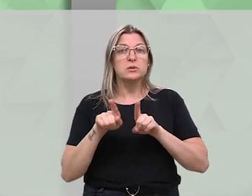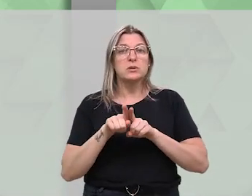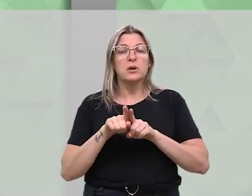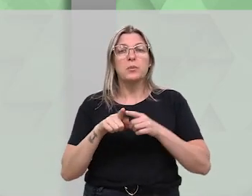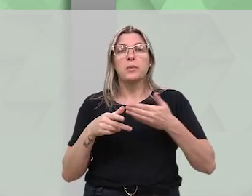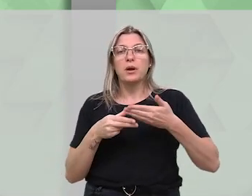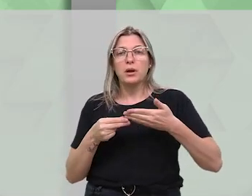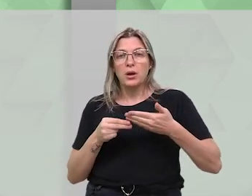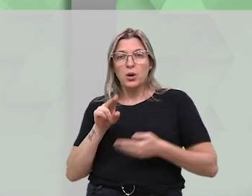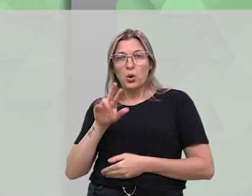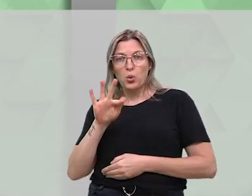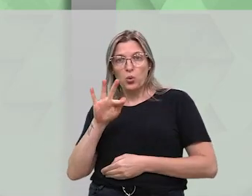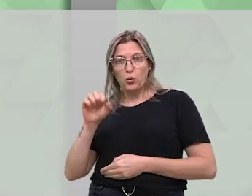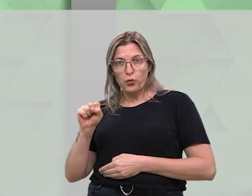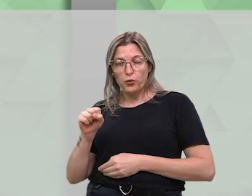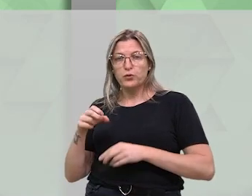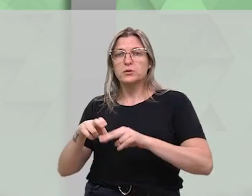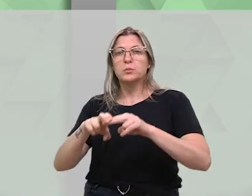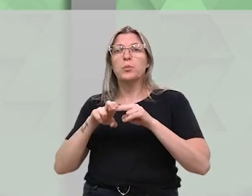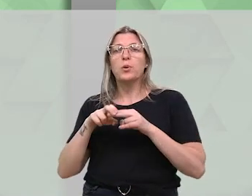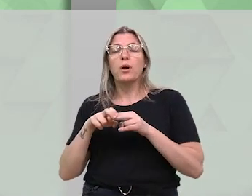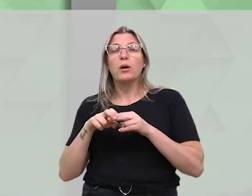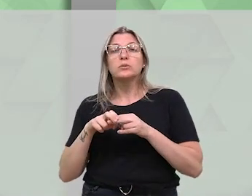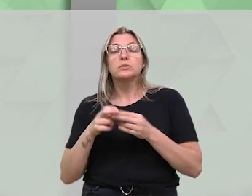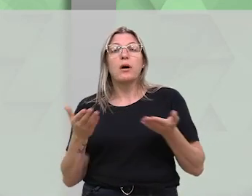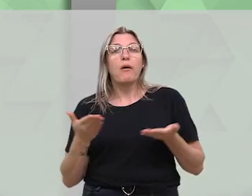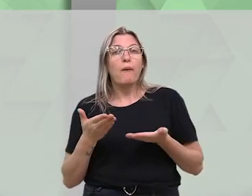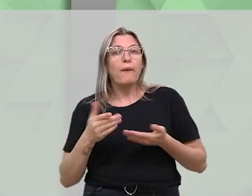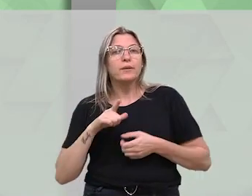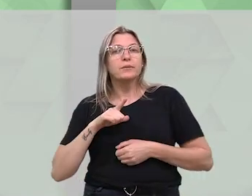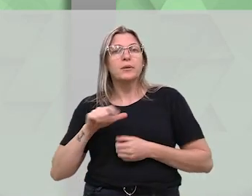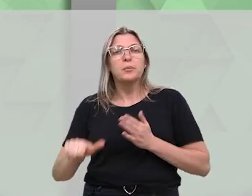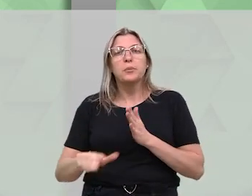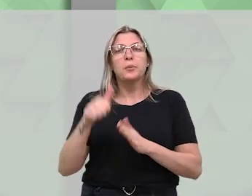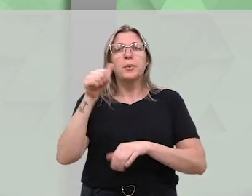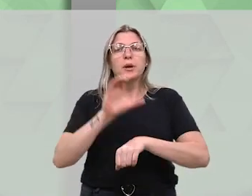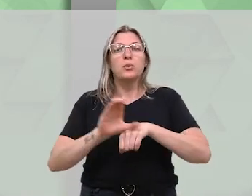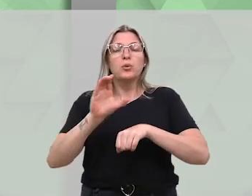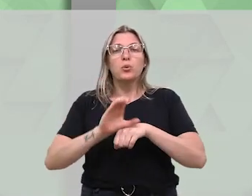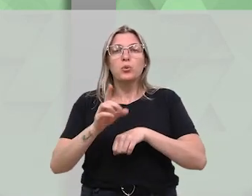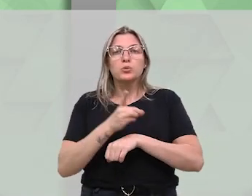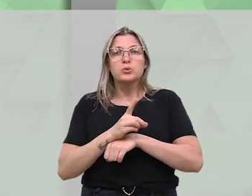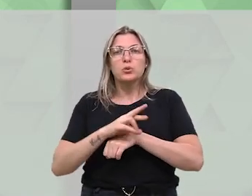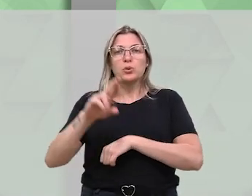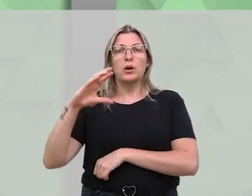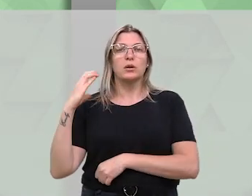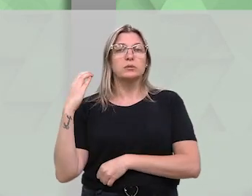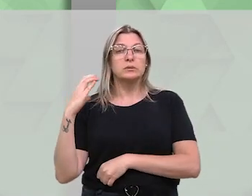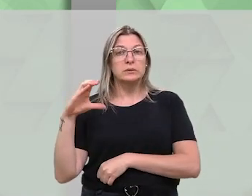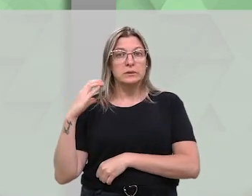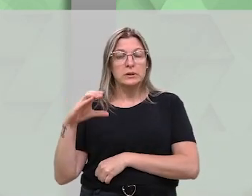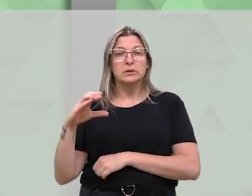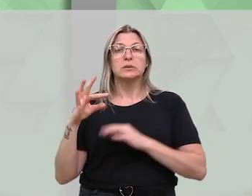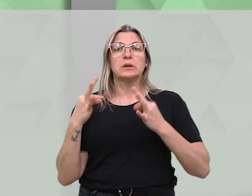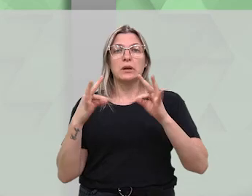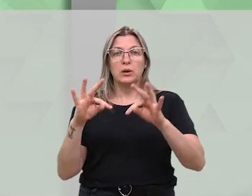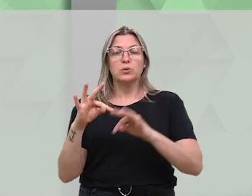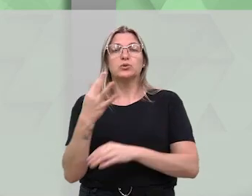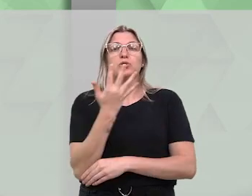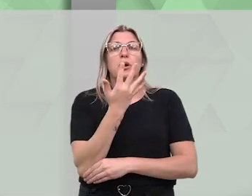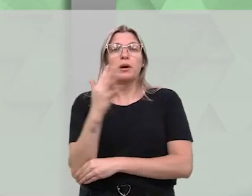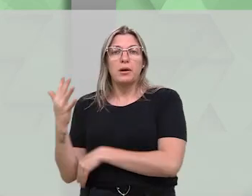Universidade Federal da Fronteira Sul-Campus-Erechim pela conquista do primeiro curso doutorado Ciência e Tecnologia Ambiental.